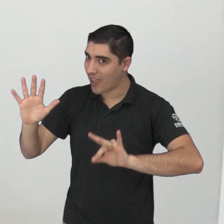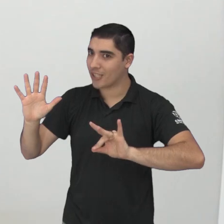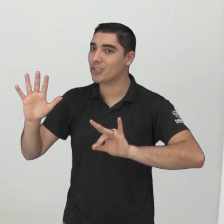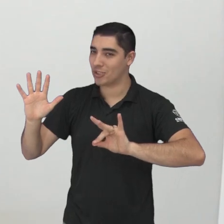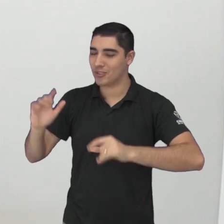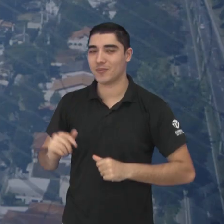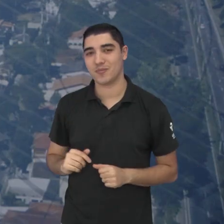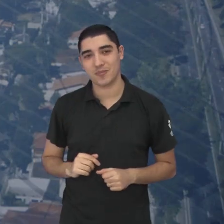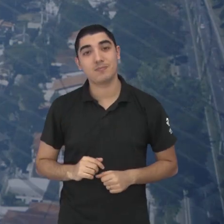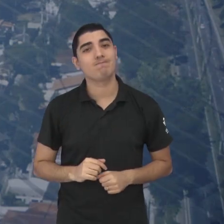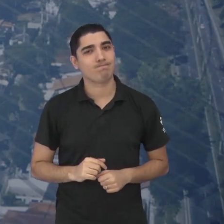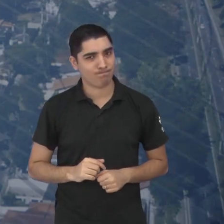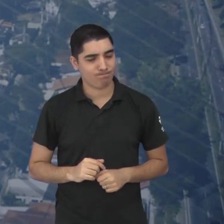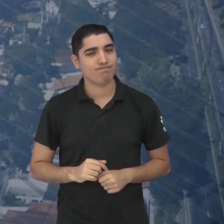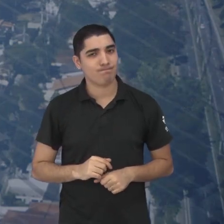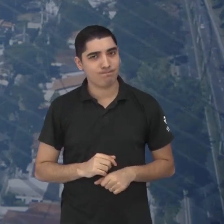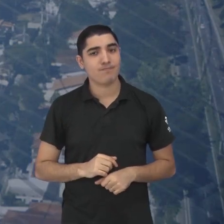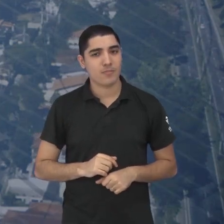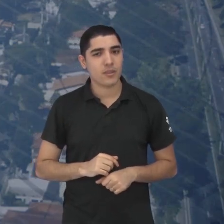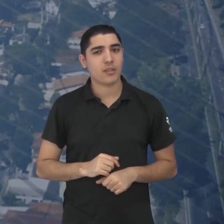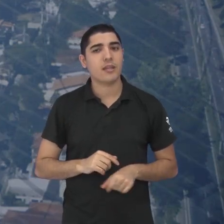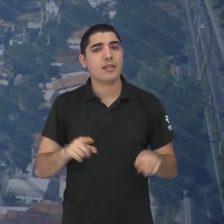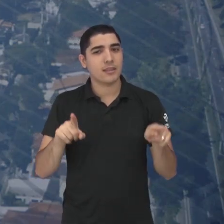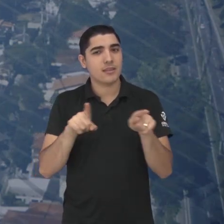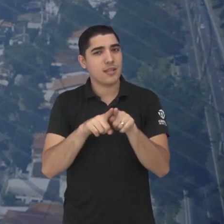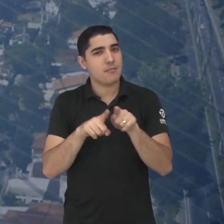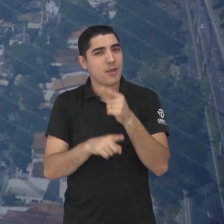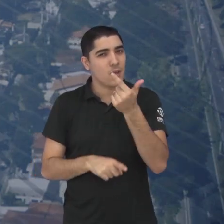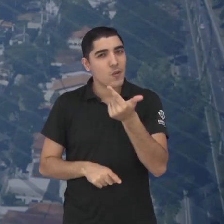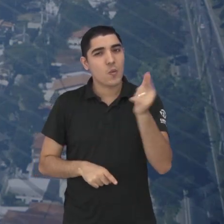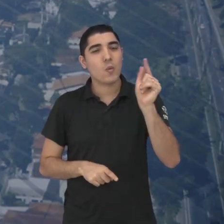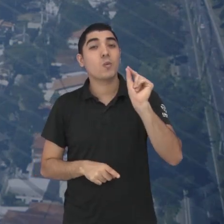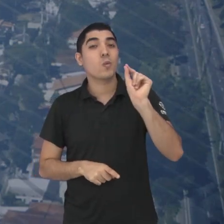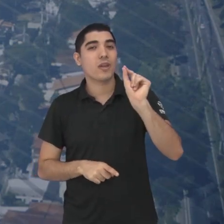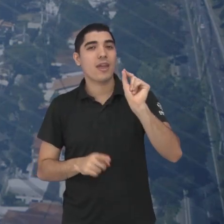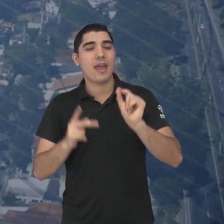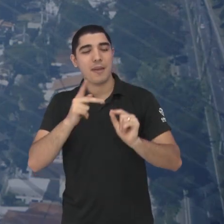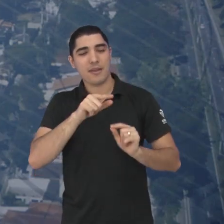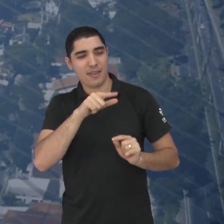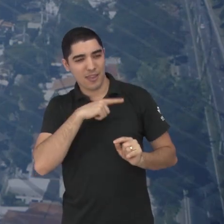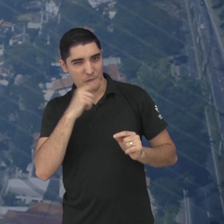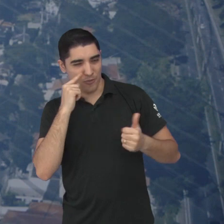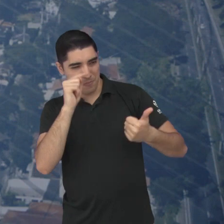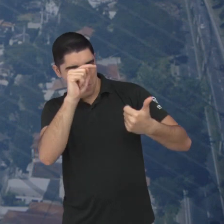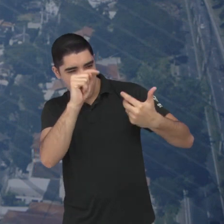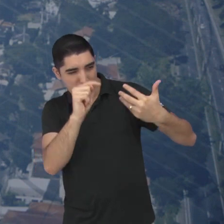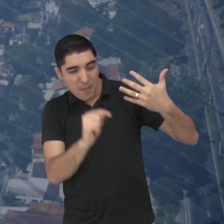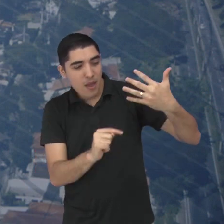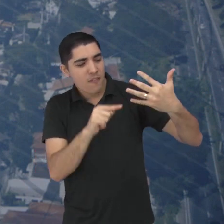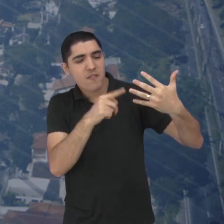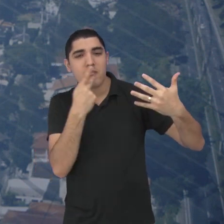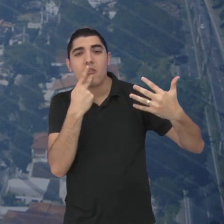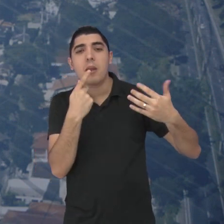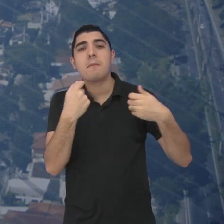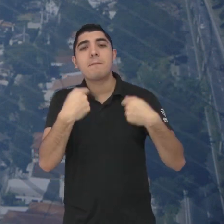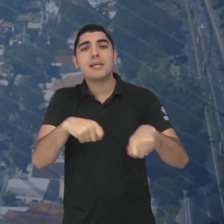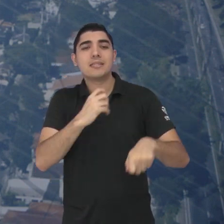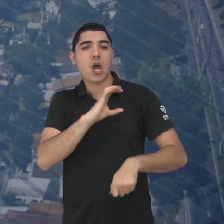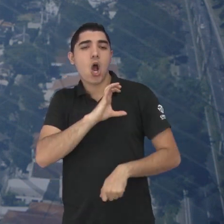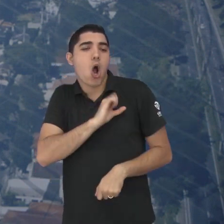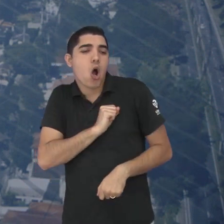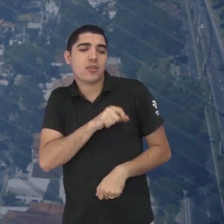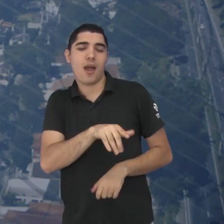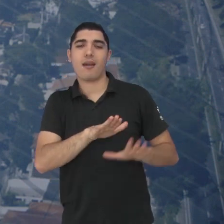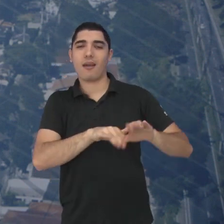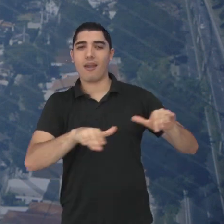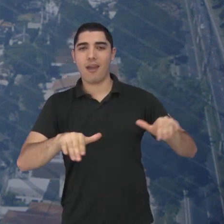E muitas pessoas, e também tem um dos outros pontos, Gostar de crianças, que é um ponto também que é levado